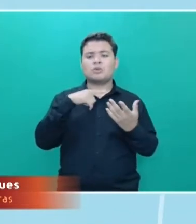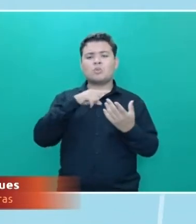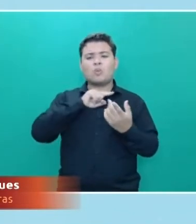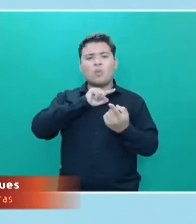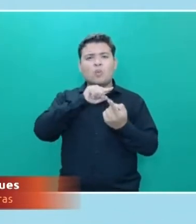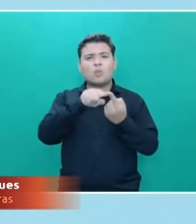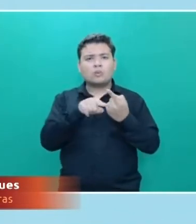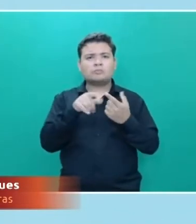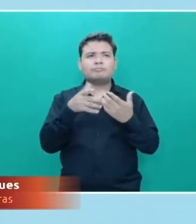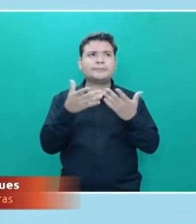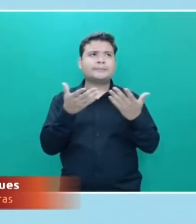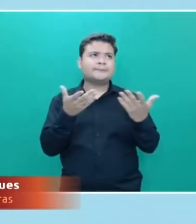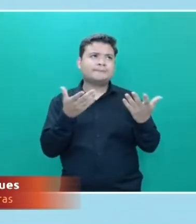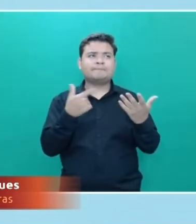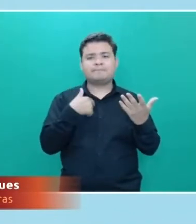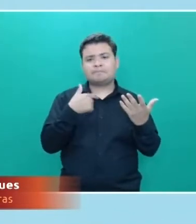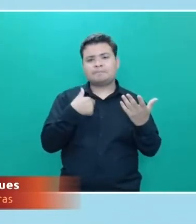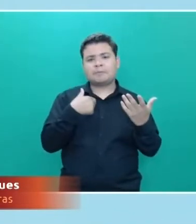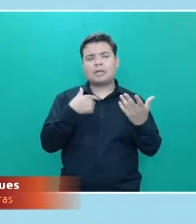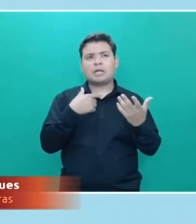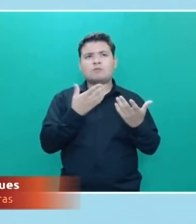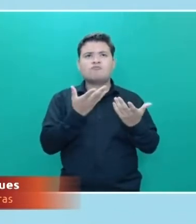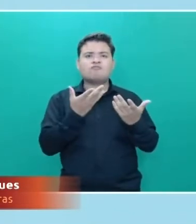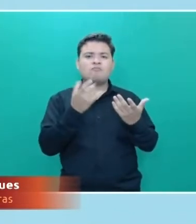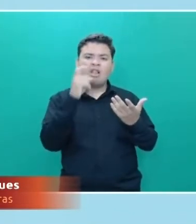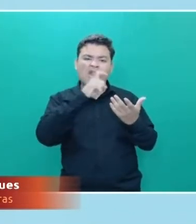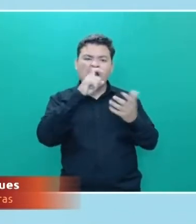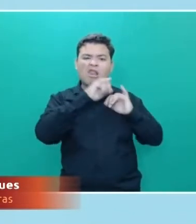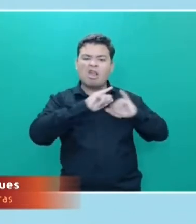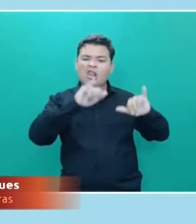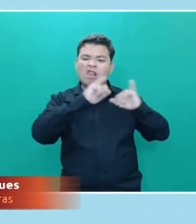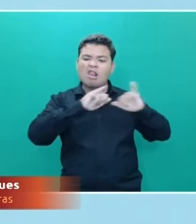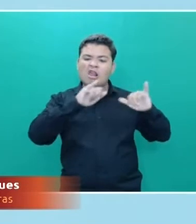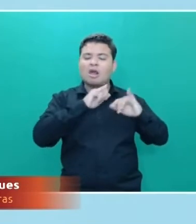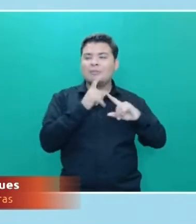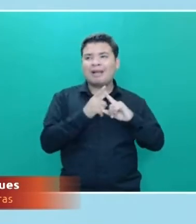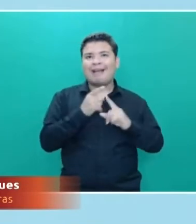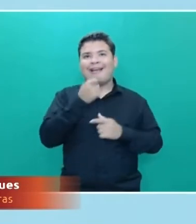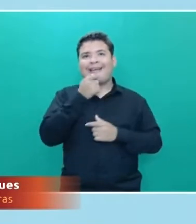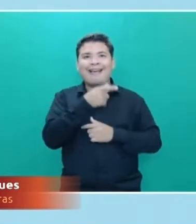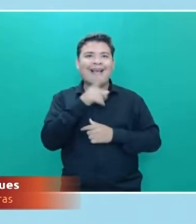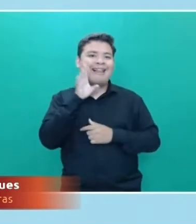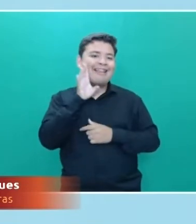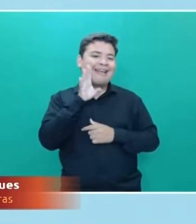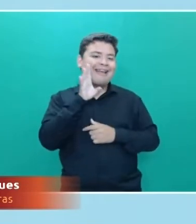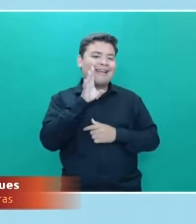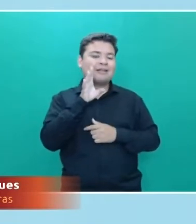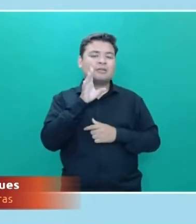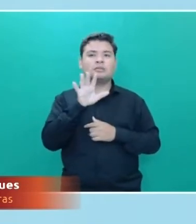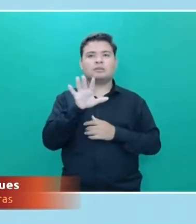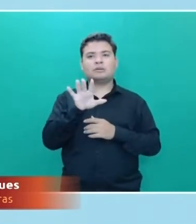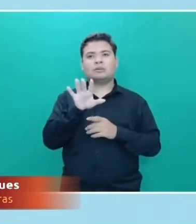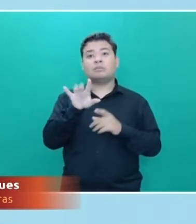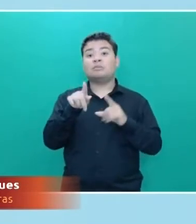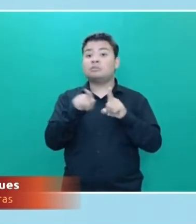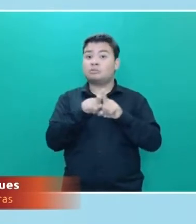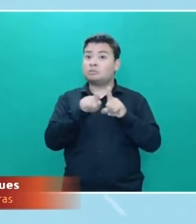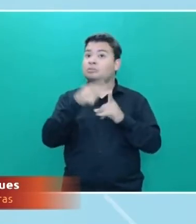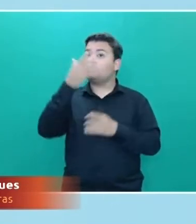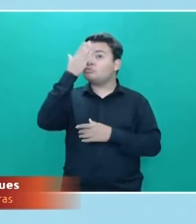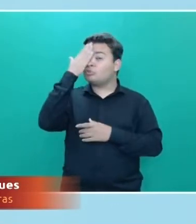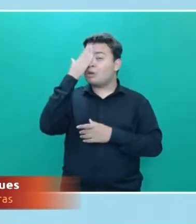vezes, ah, vou fazer, porque é engraçado, mas também tem os perigos, né?